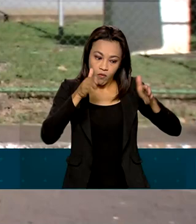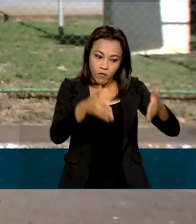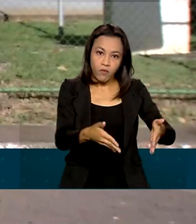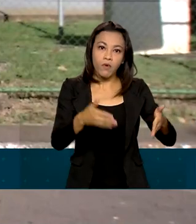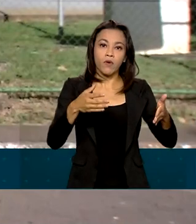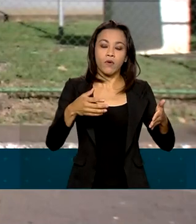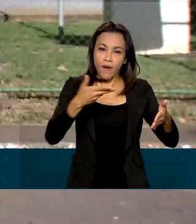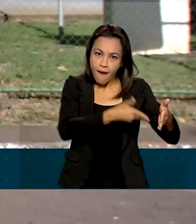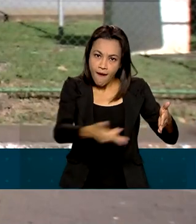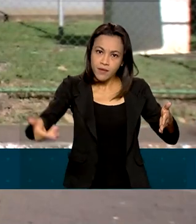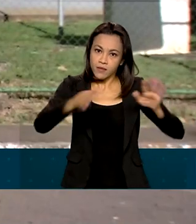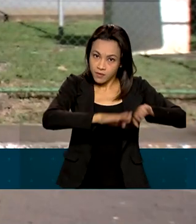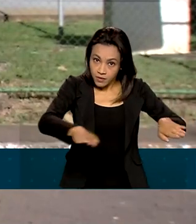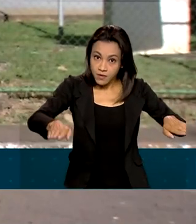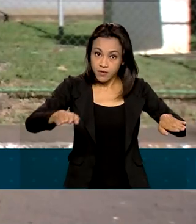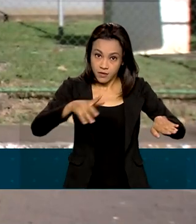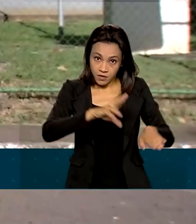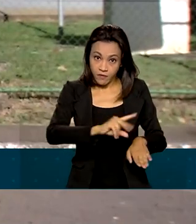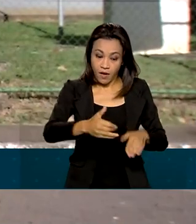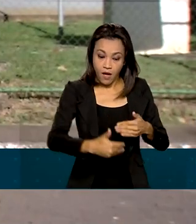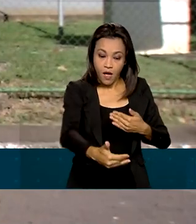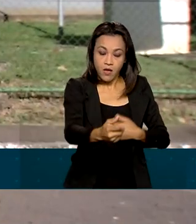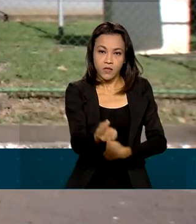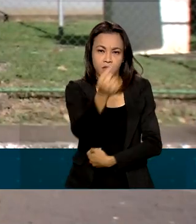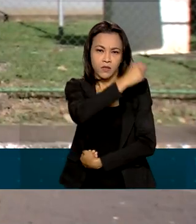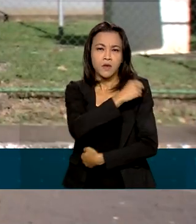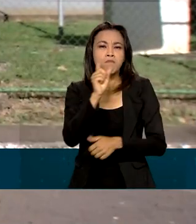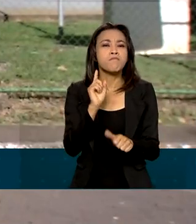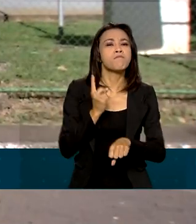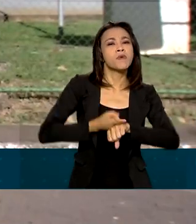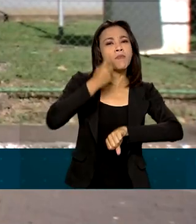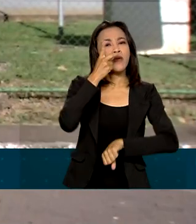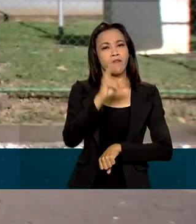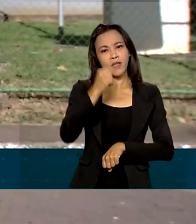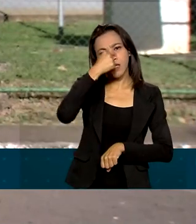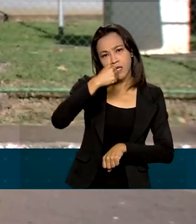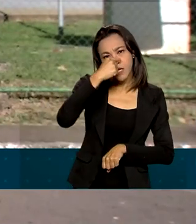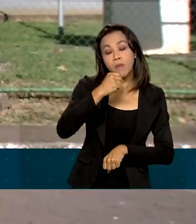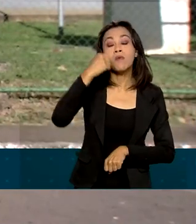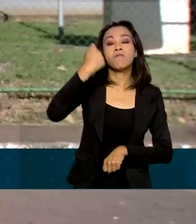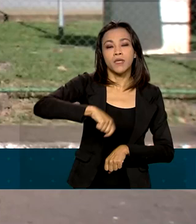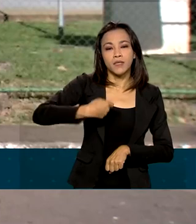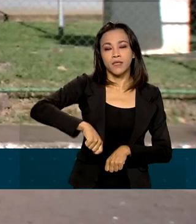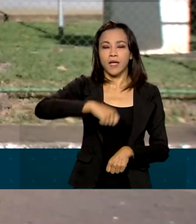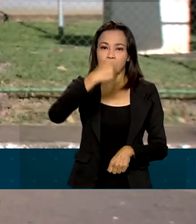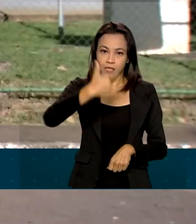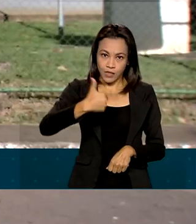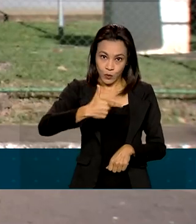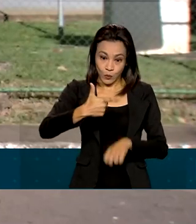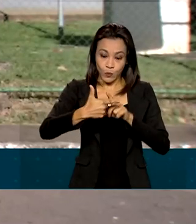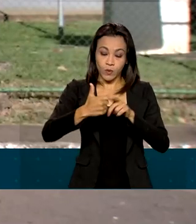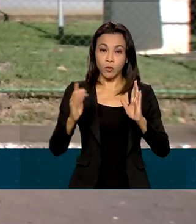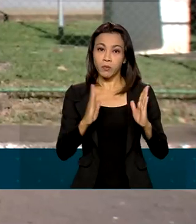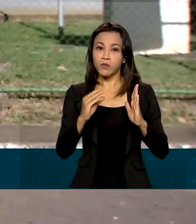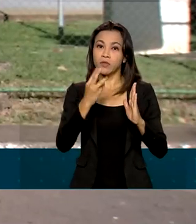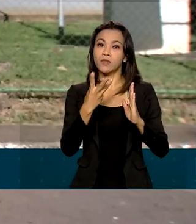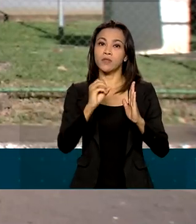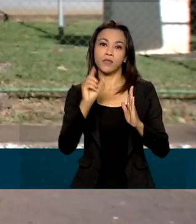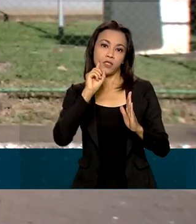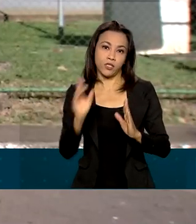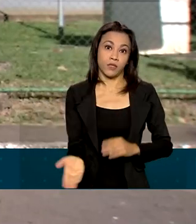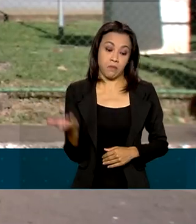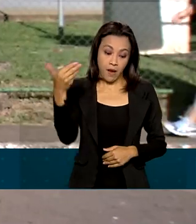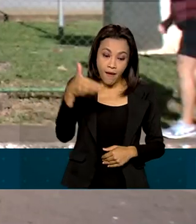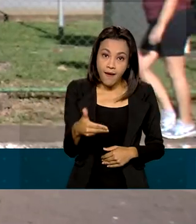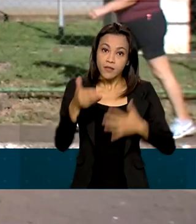dizer que aquelas que vão tomar a vacina contra a influência pela primeira vez, devem tomar uma segunda dose 30 dias depois. E para esta campanha,